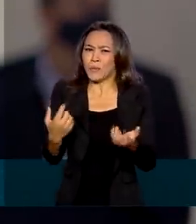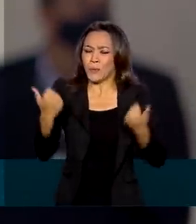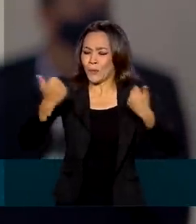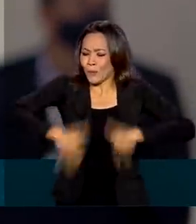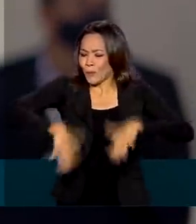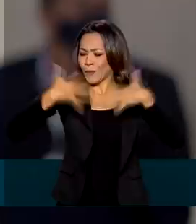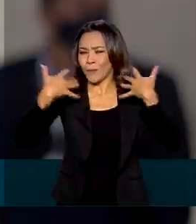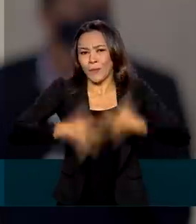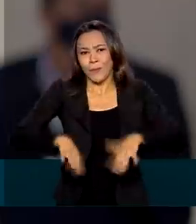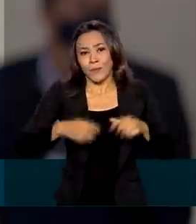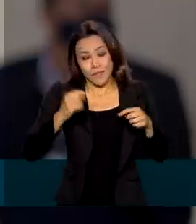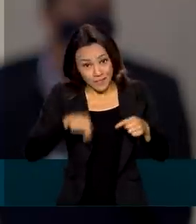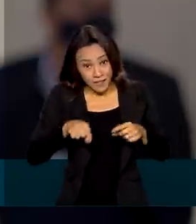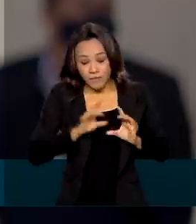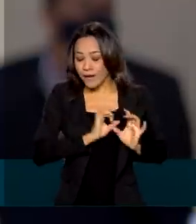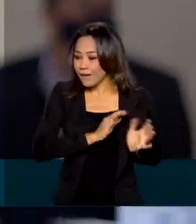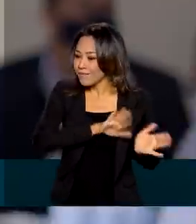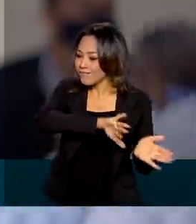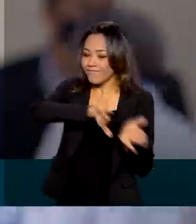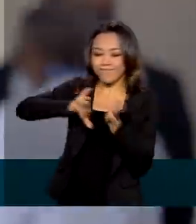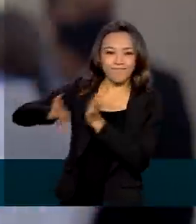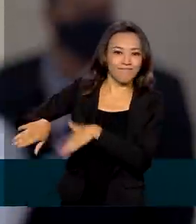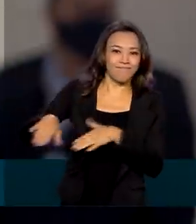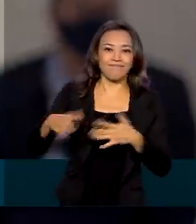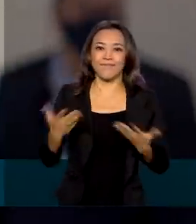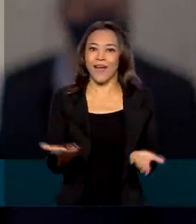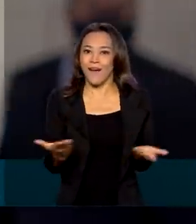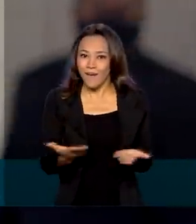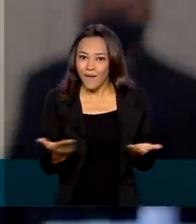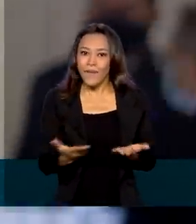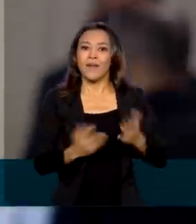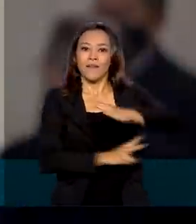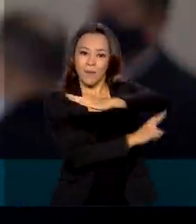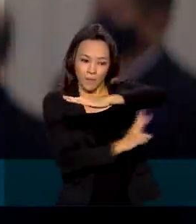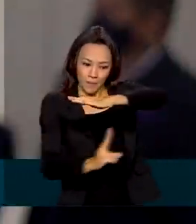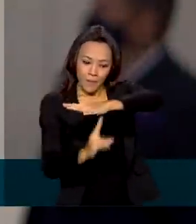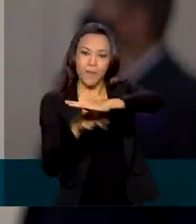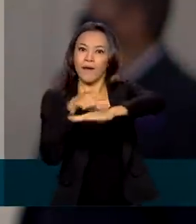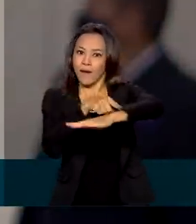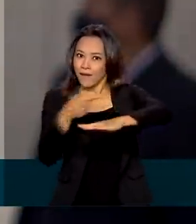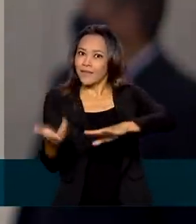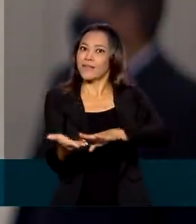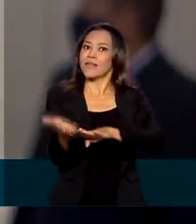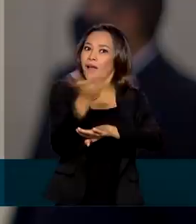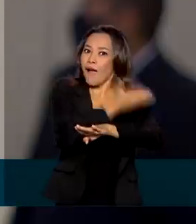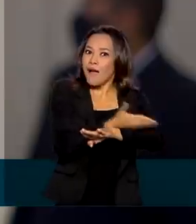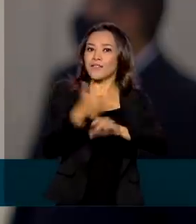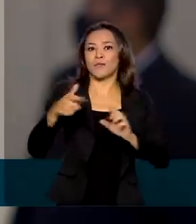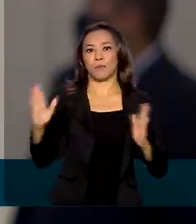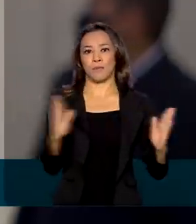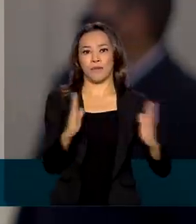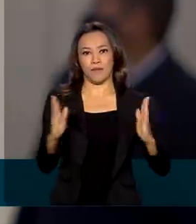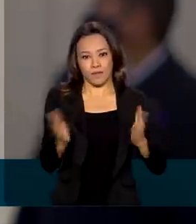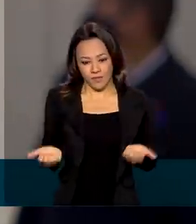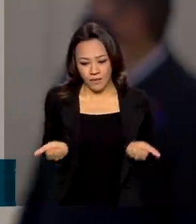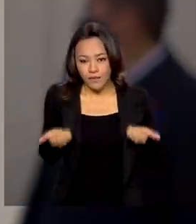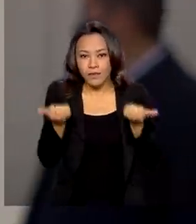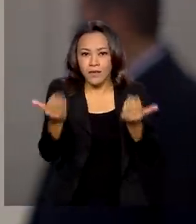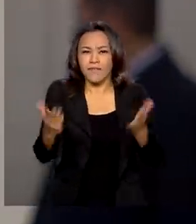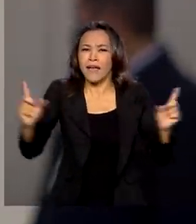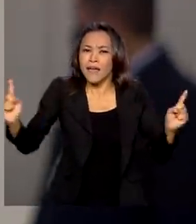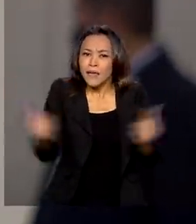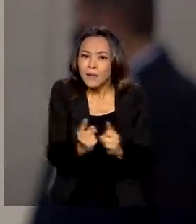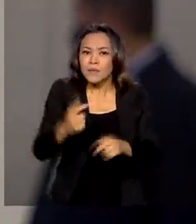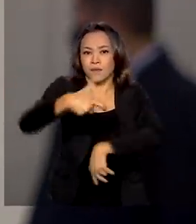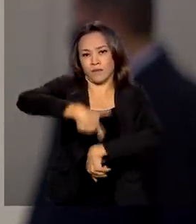travessia. Então, é libertação, é um equipamento que está sendo entregue antes do prazo e que com certeza vai diminuir tempo de viagem,